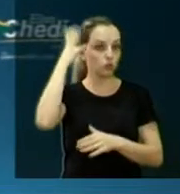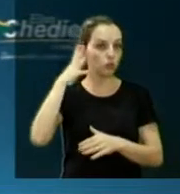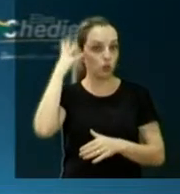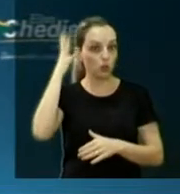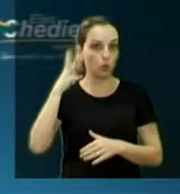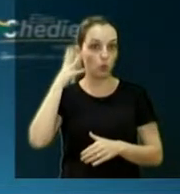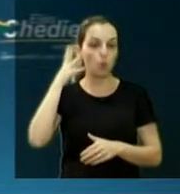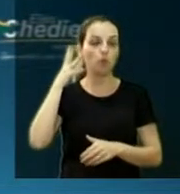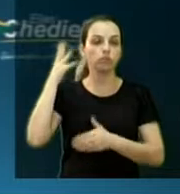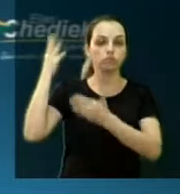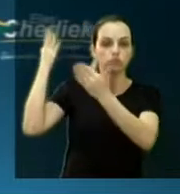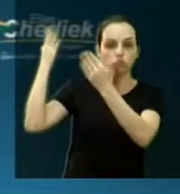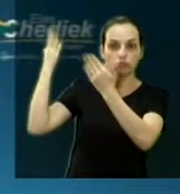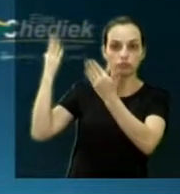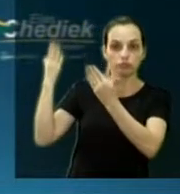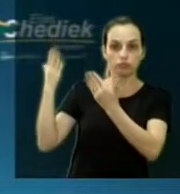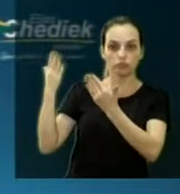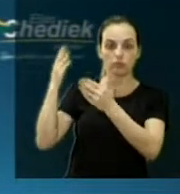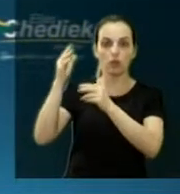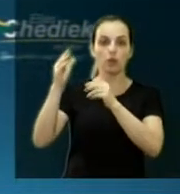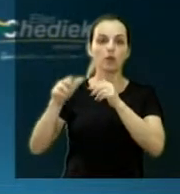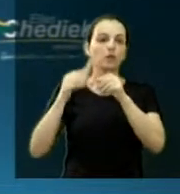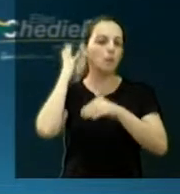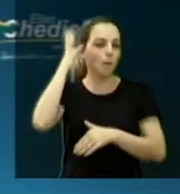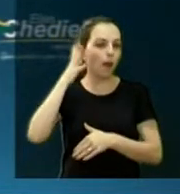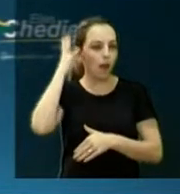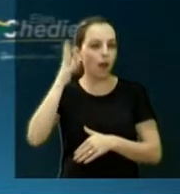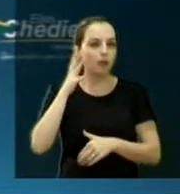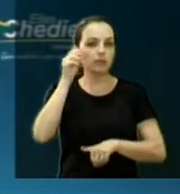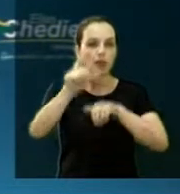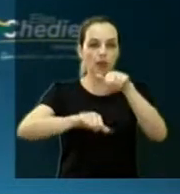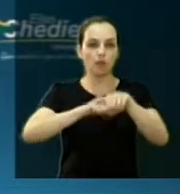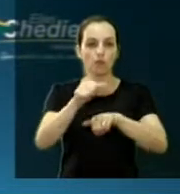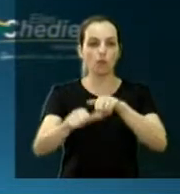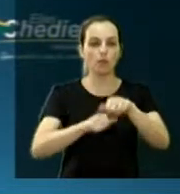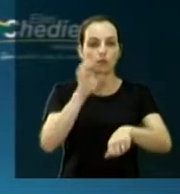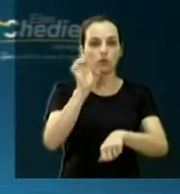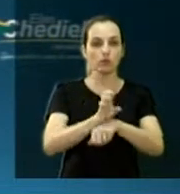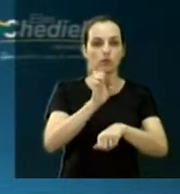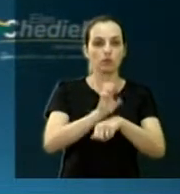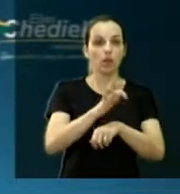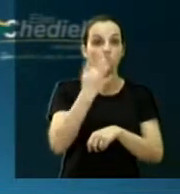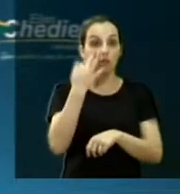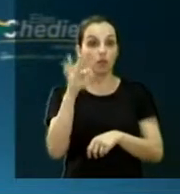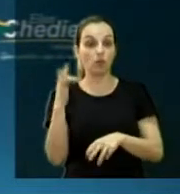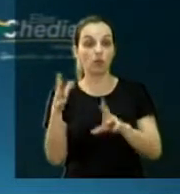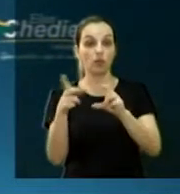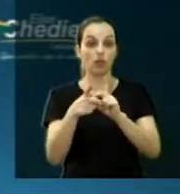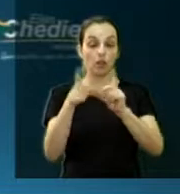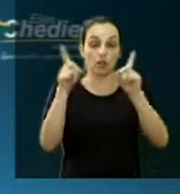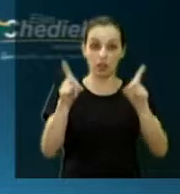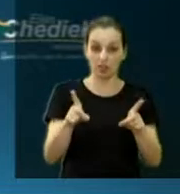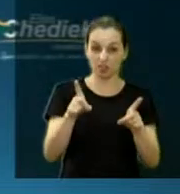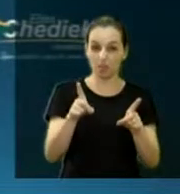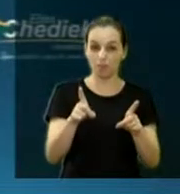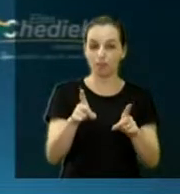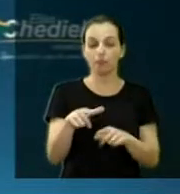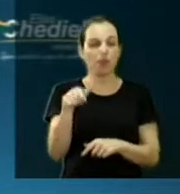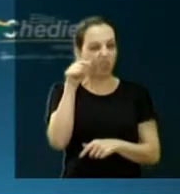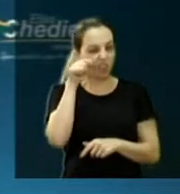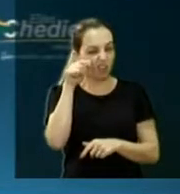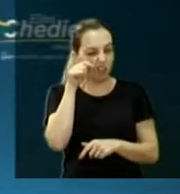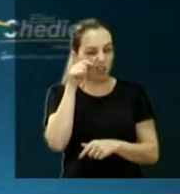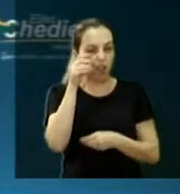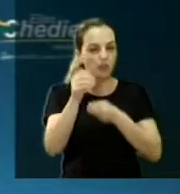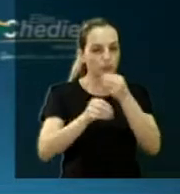Federalismo e Democracia. Foi um seminário um pouco interessante, misturar um pouco de política partidária no